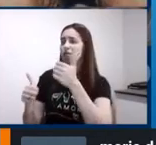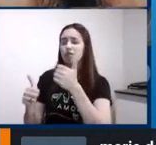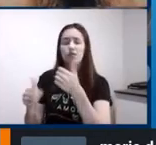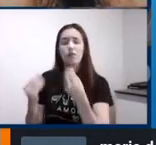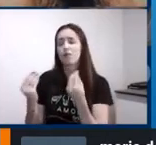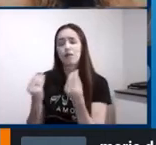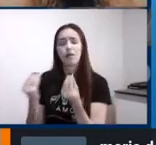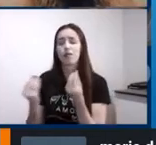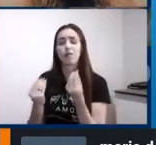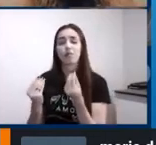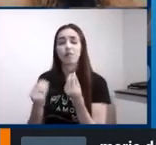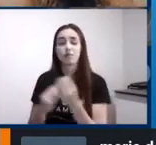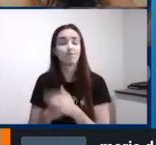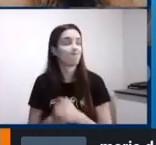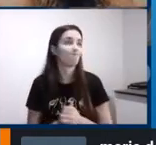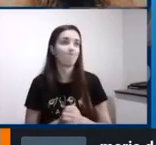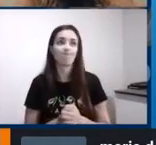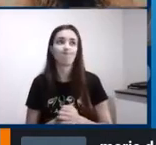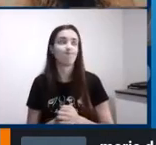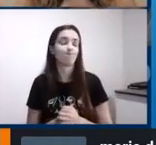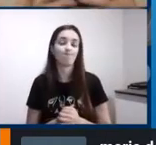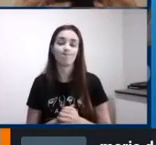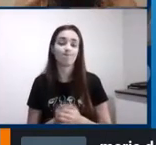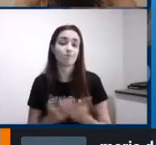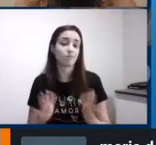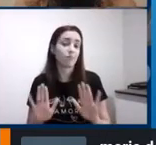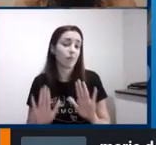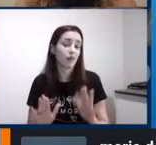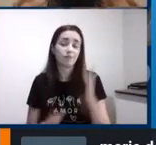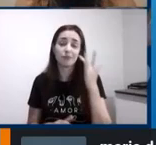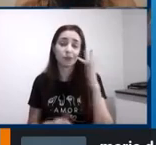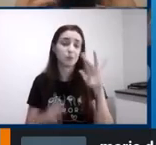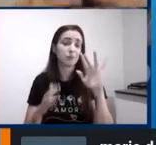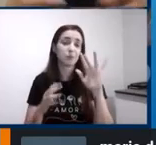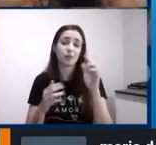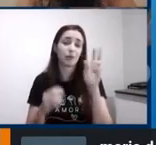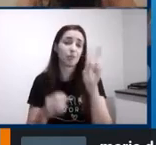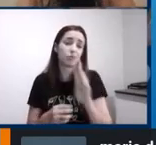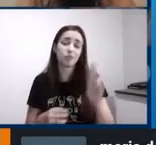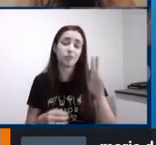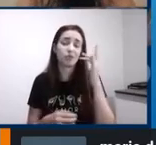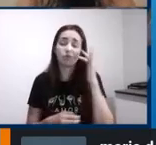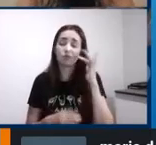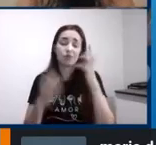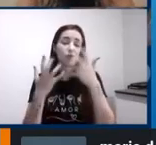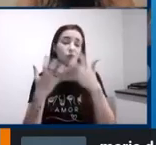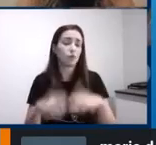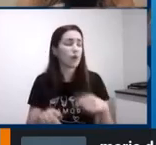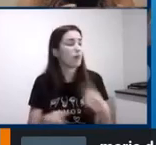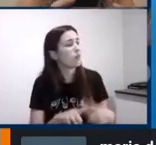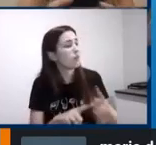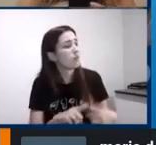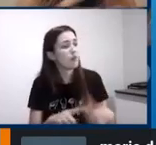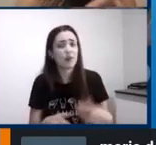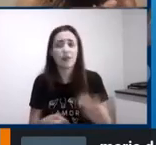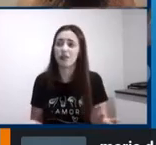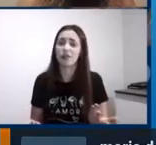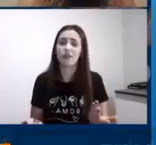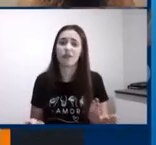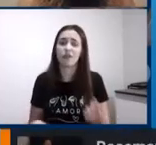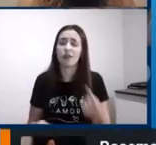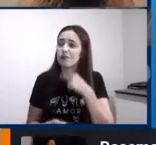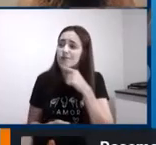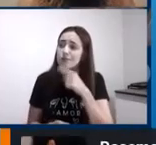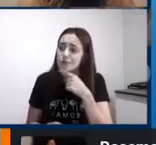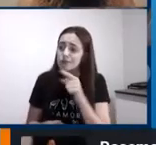orbitofrontal por que? por que? que ele não tem ele não consegue